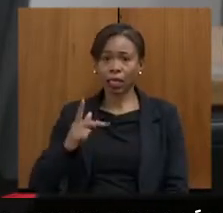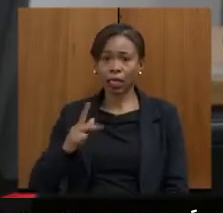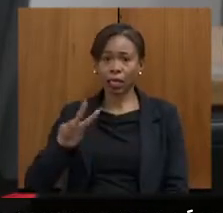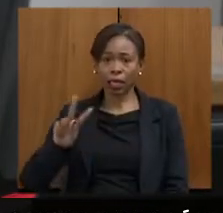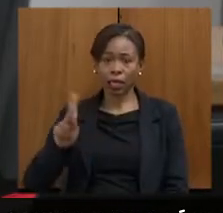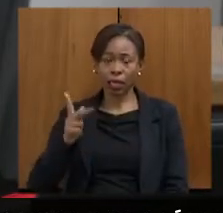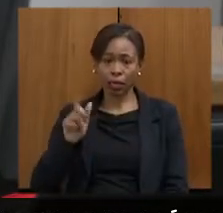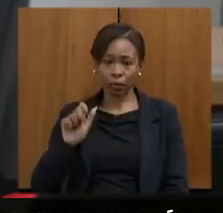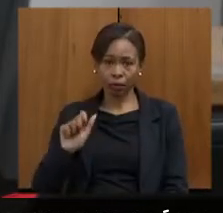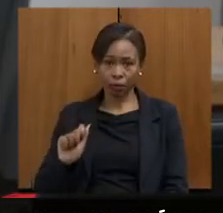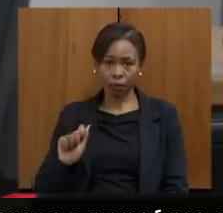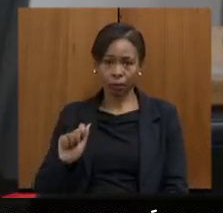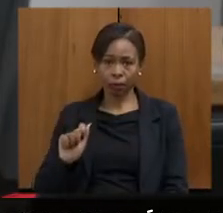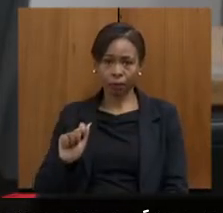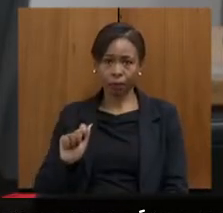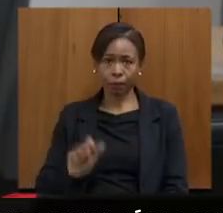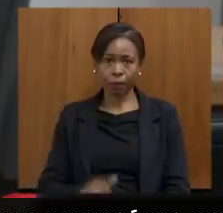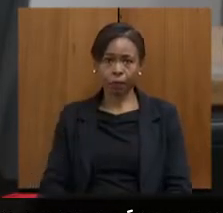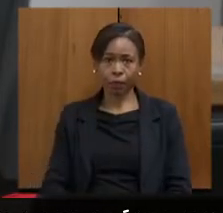Minas Gerais,